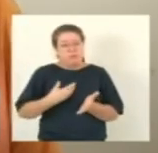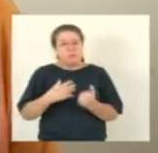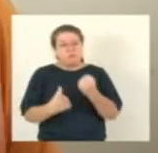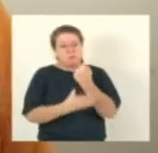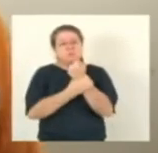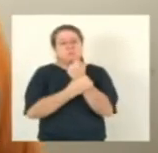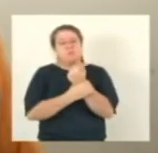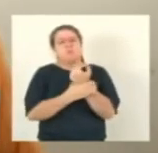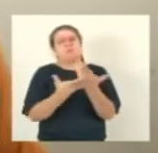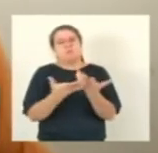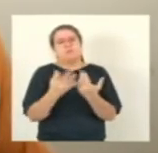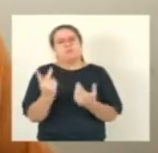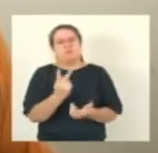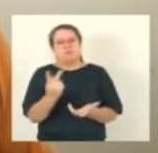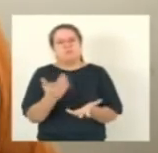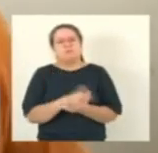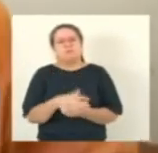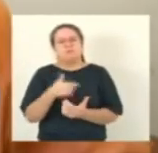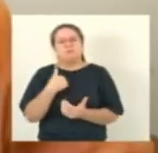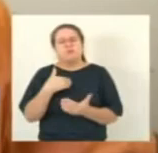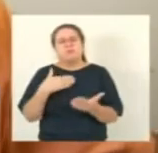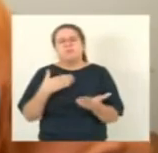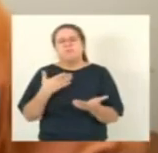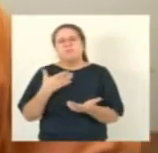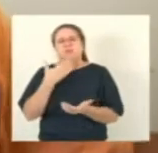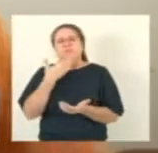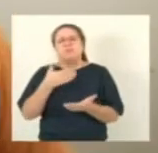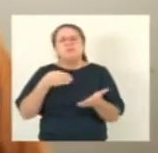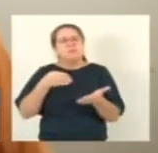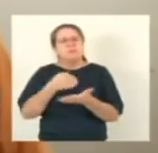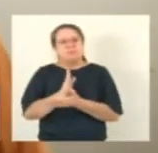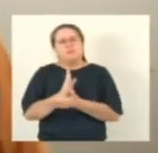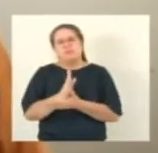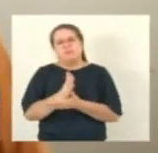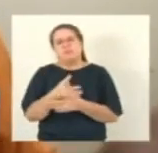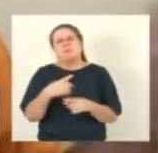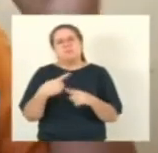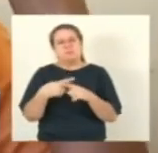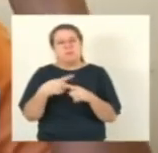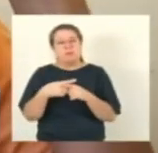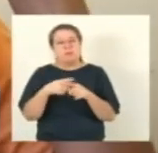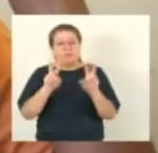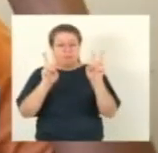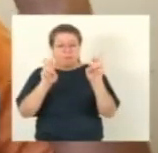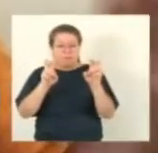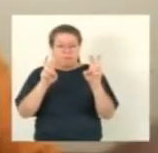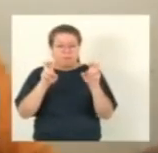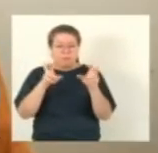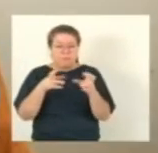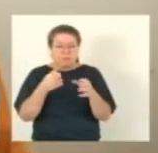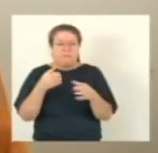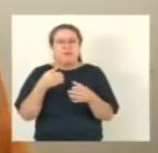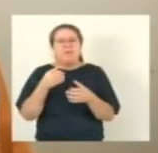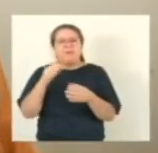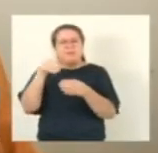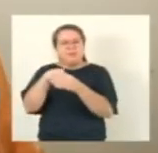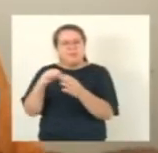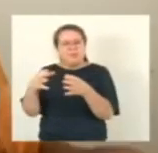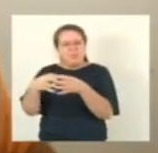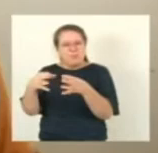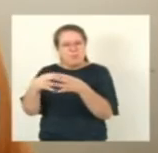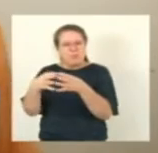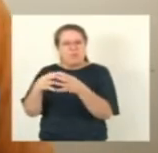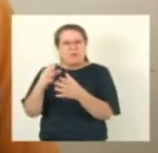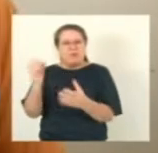pela aprovação do mérito visto que é uma matéria que vai passar pela comissão de defesa do consumidor